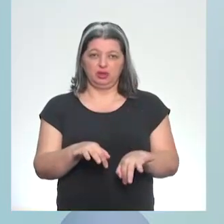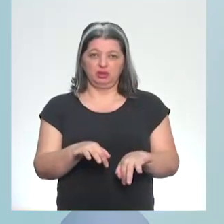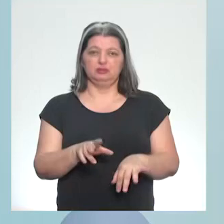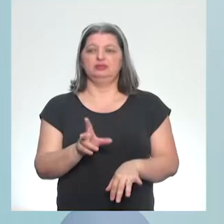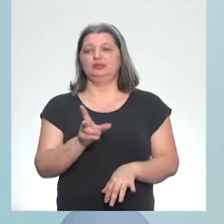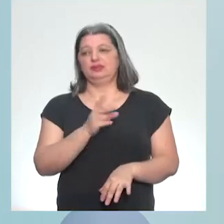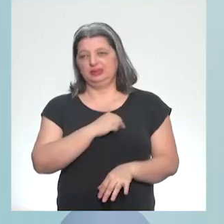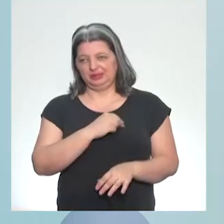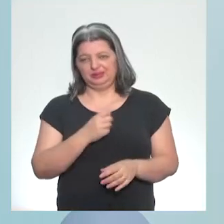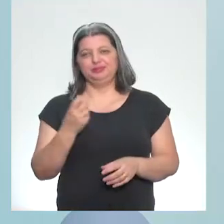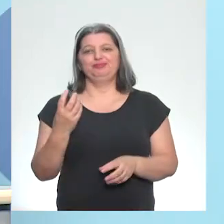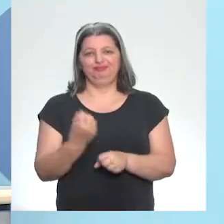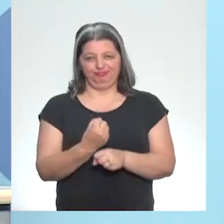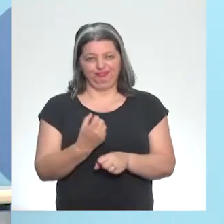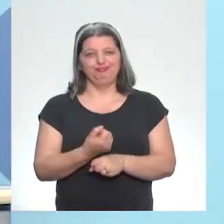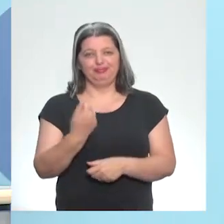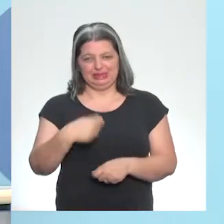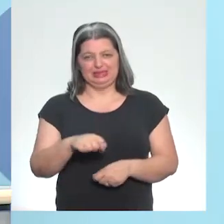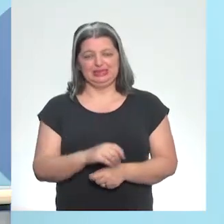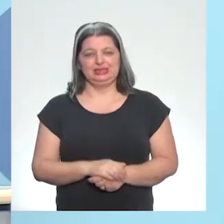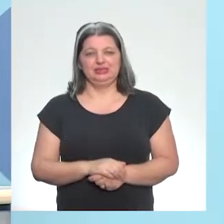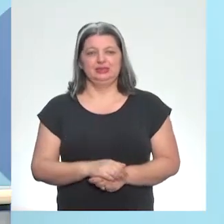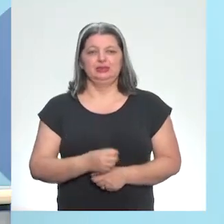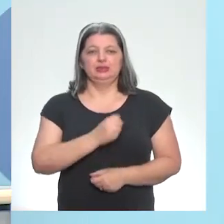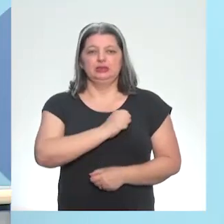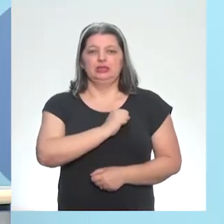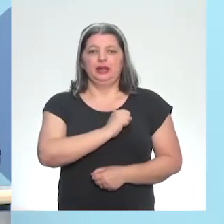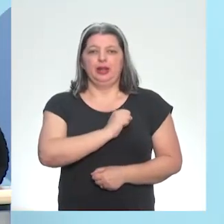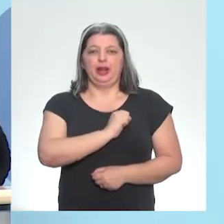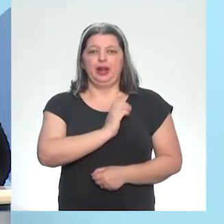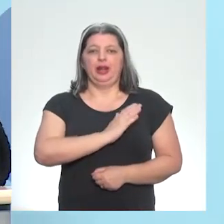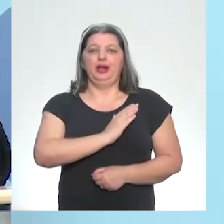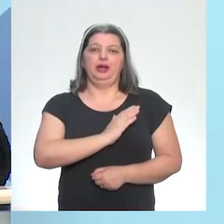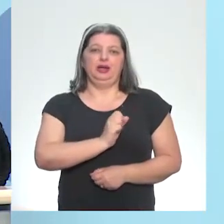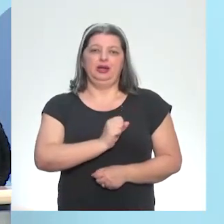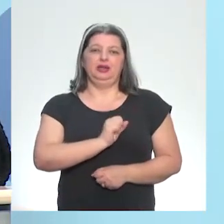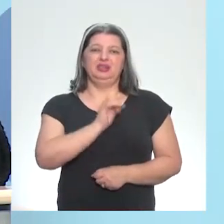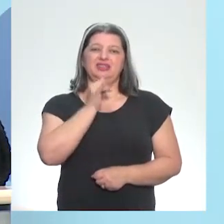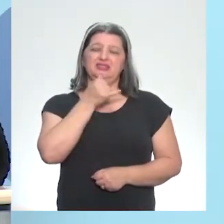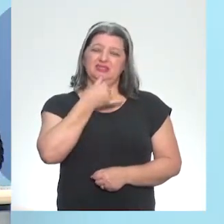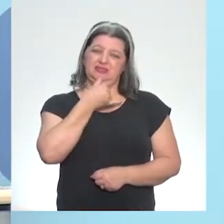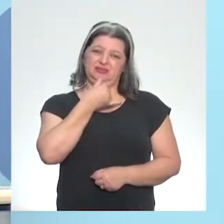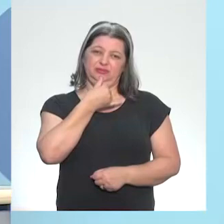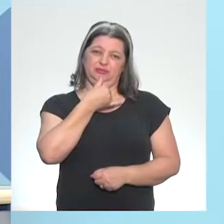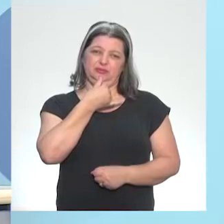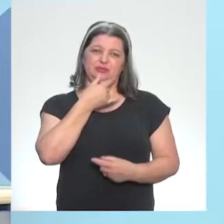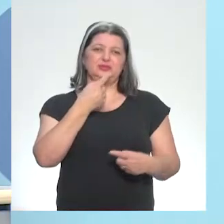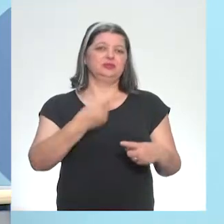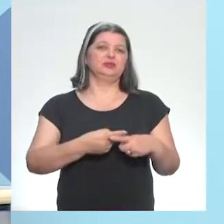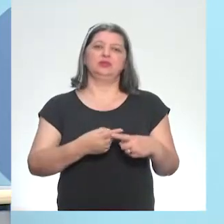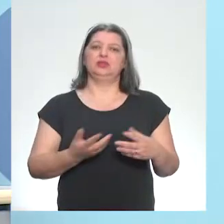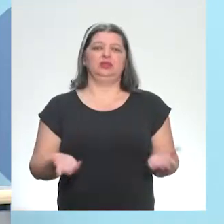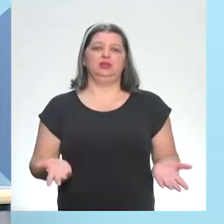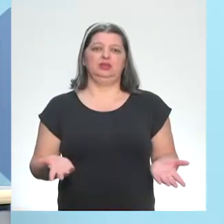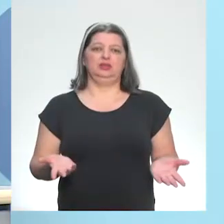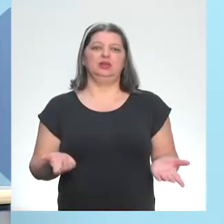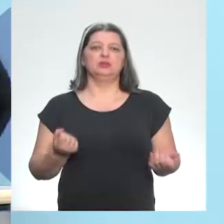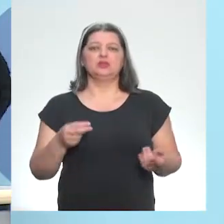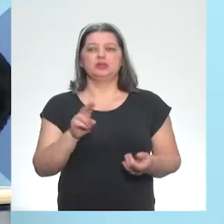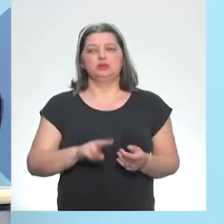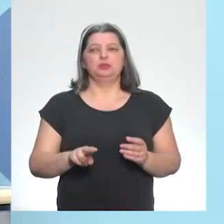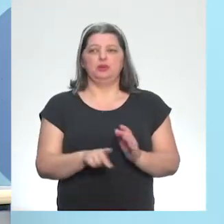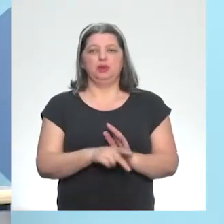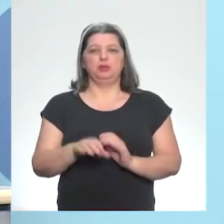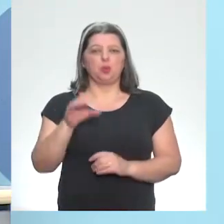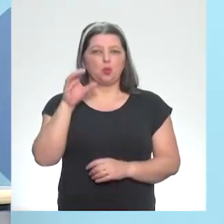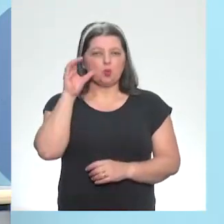de todos os professores. Já começa a me dar uma palpitação. Já começa a me dar uma tristeza. E aí eu falo, por que não usar o código para me ajudar a